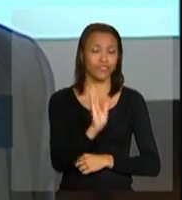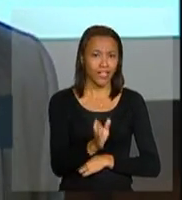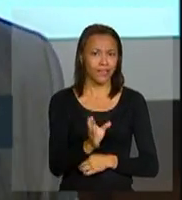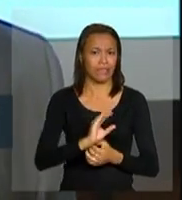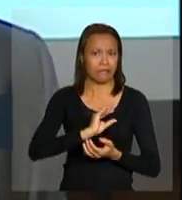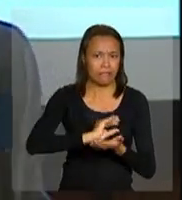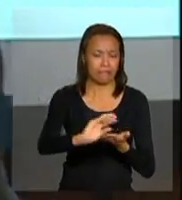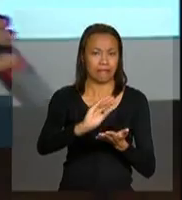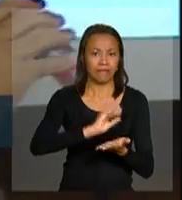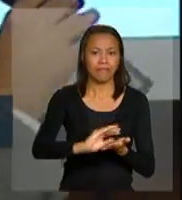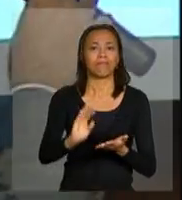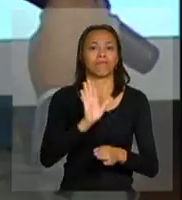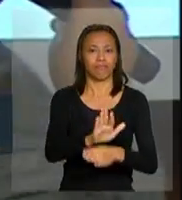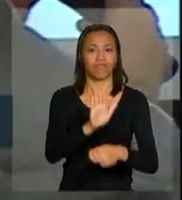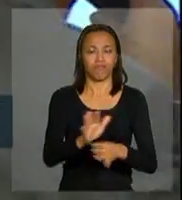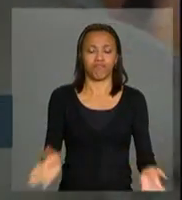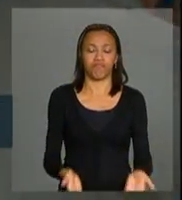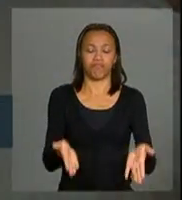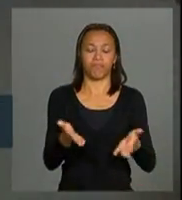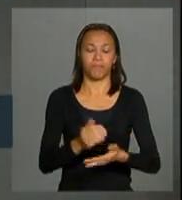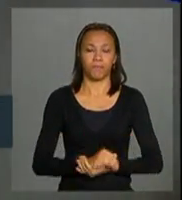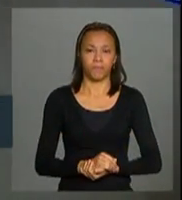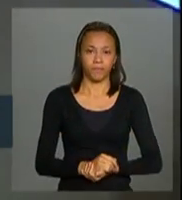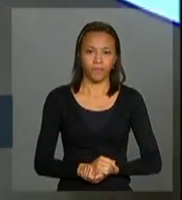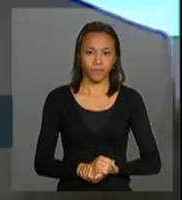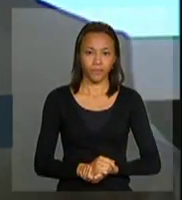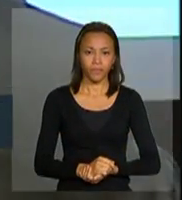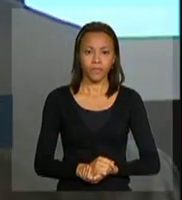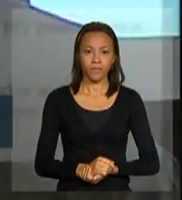é bastante reduzido. Próximo, favor.